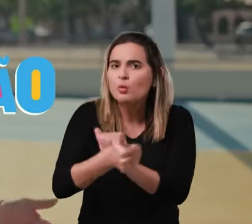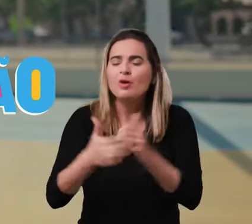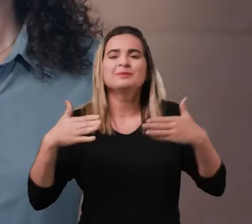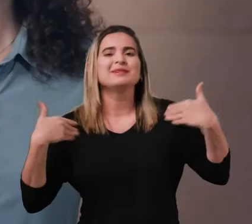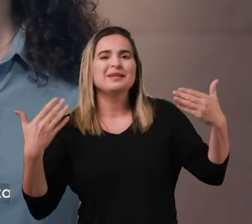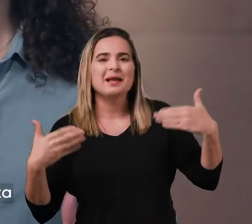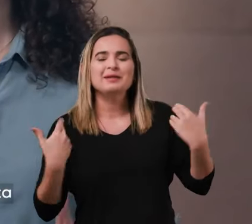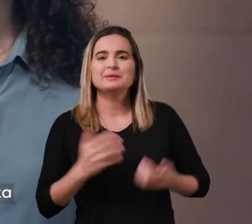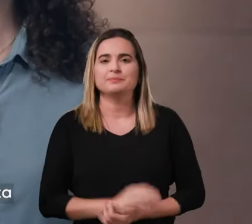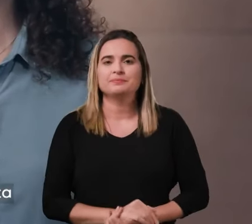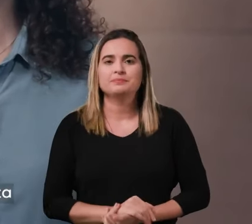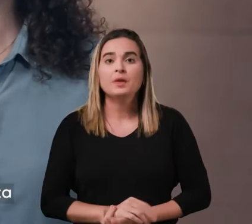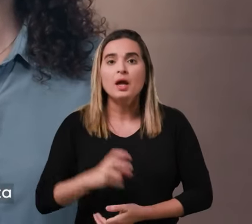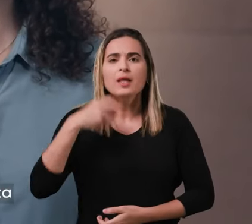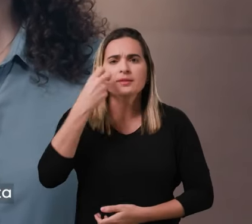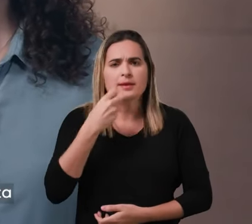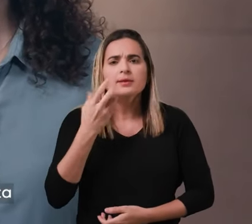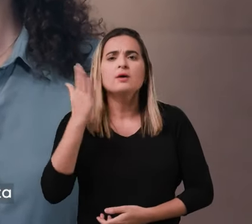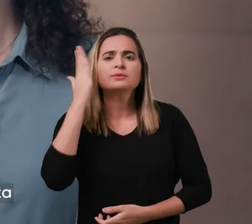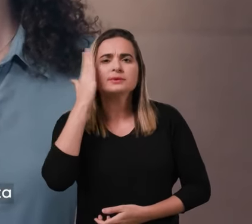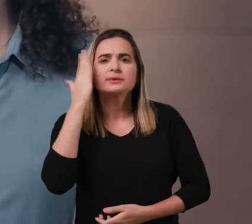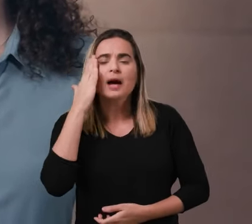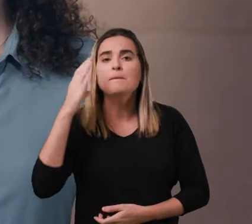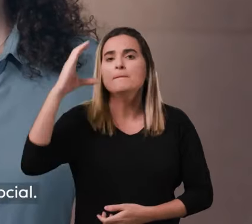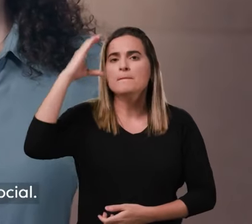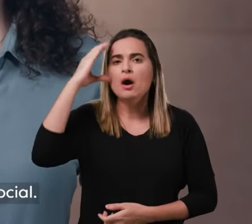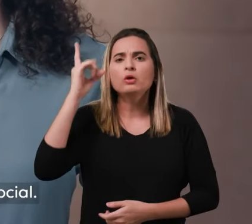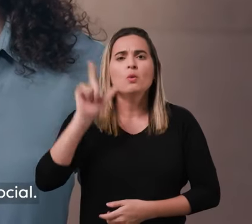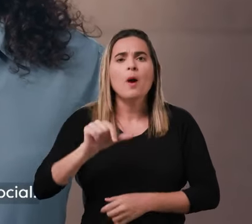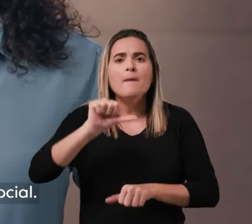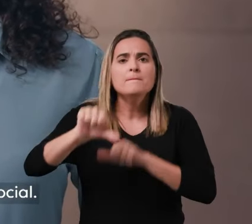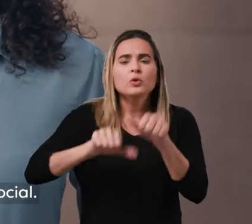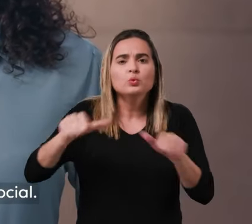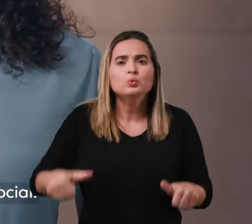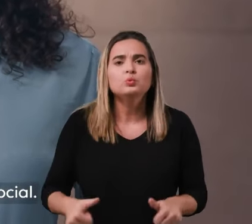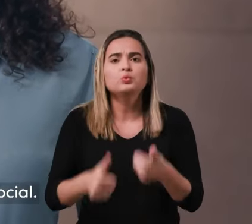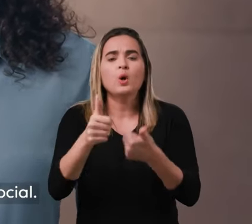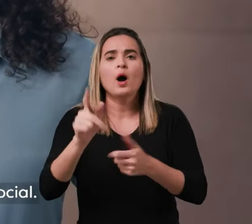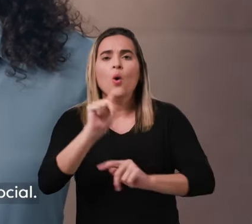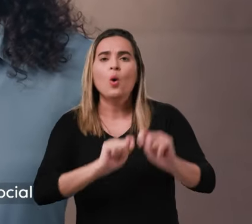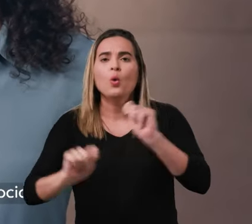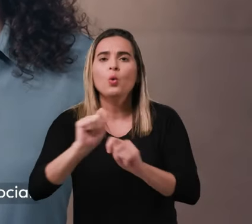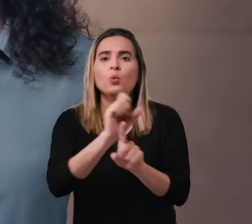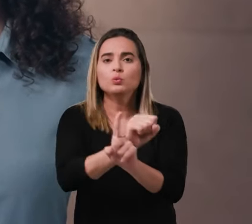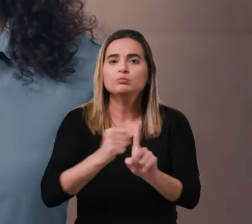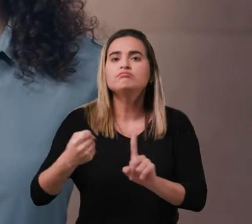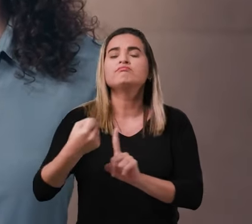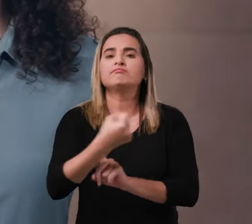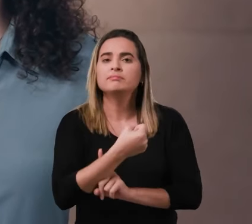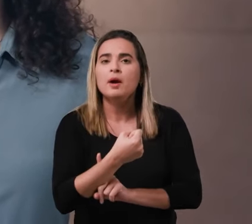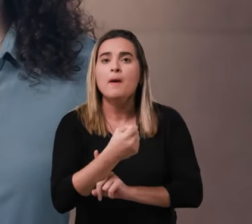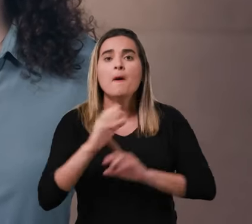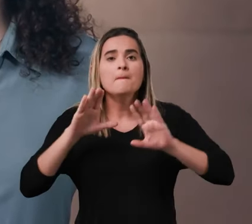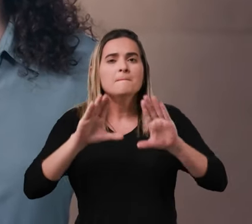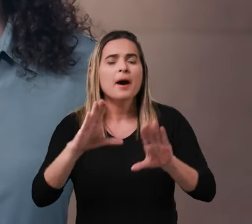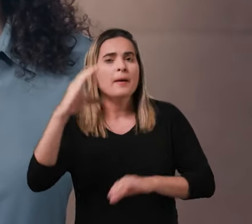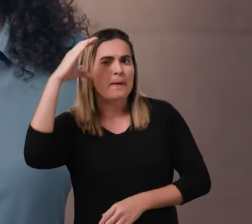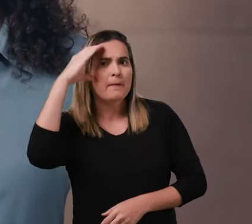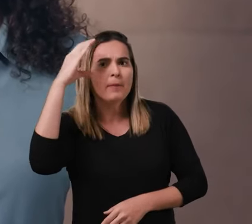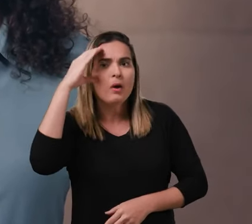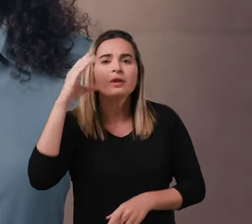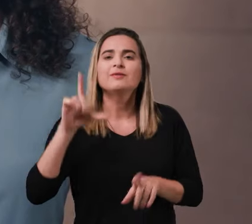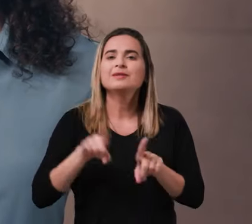e lazer. Natal sabe que Paulinho representa a mudança e o avanço econômico e social. Que Paulinho traz a